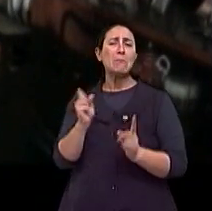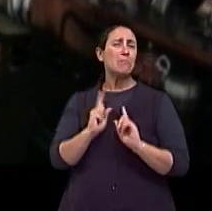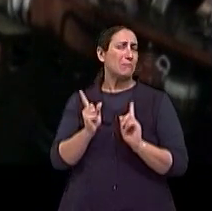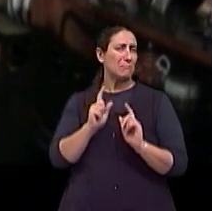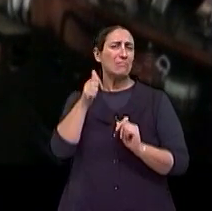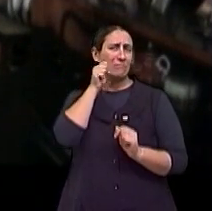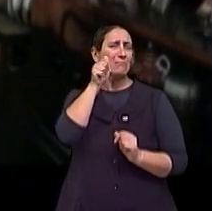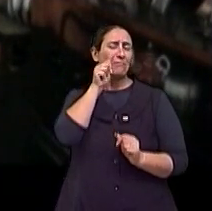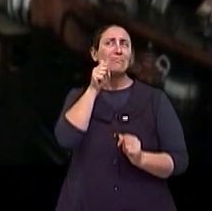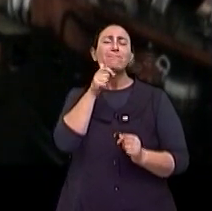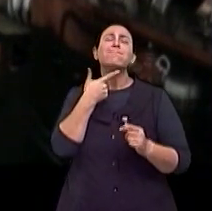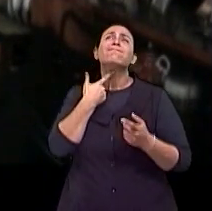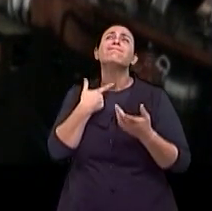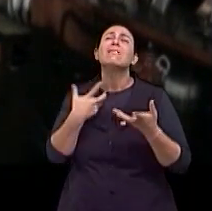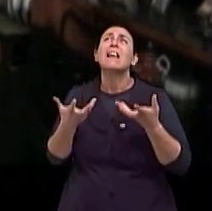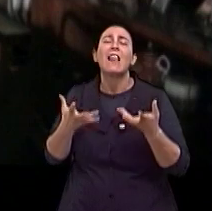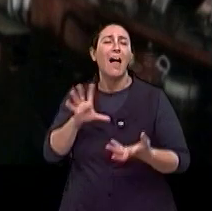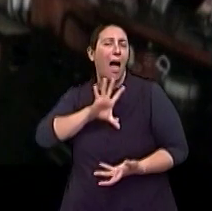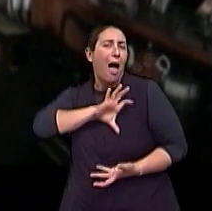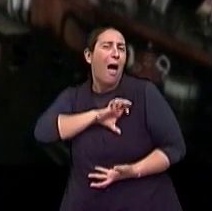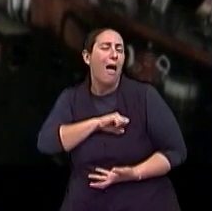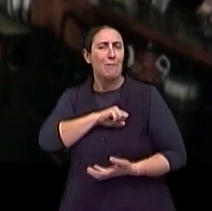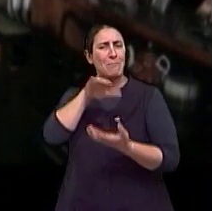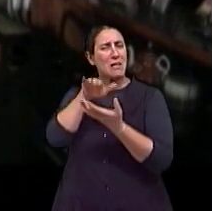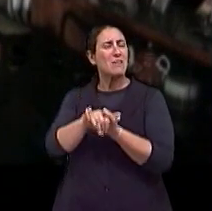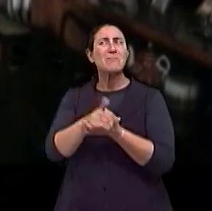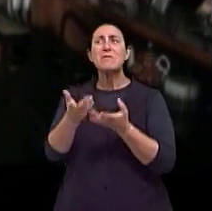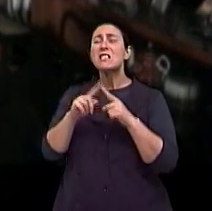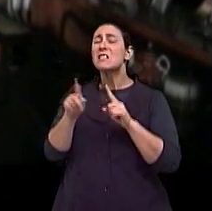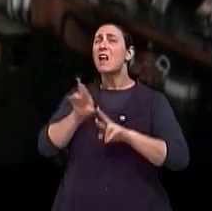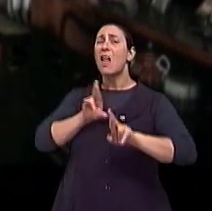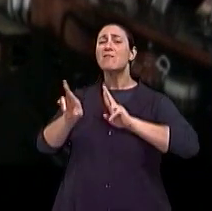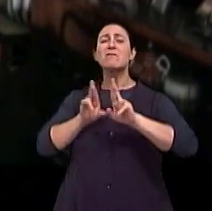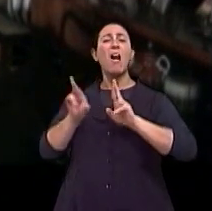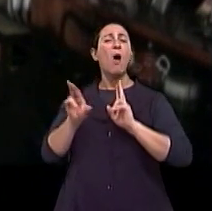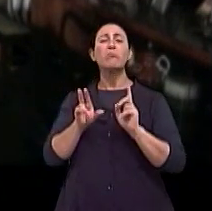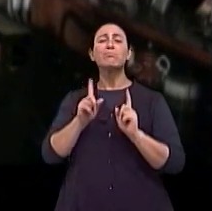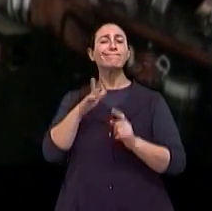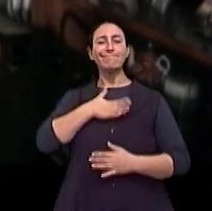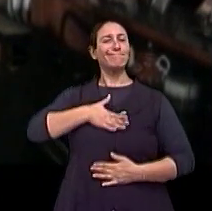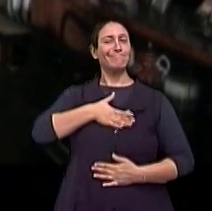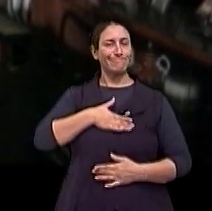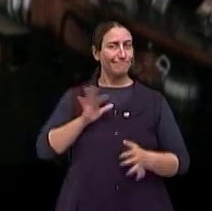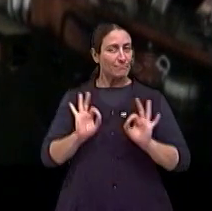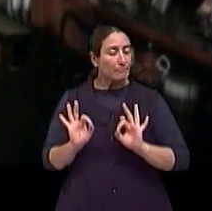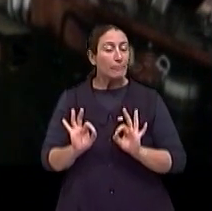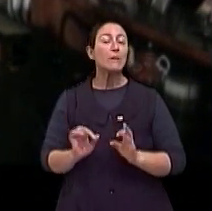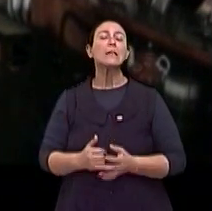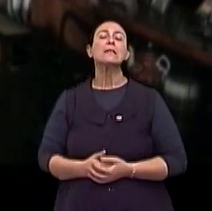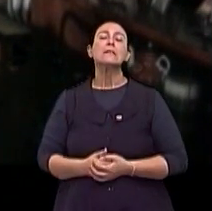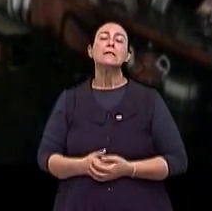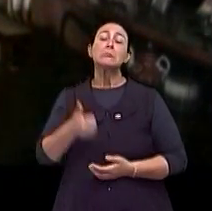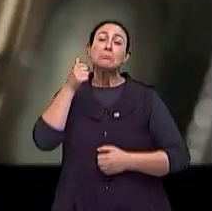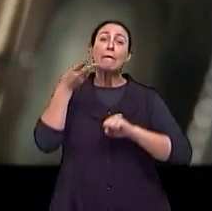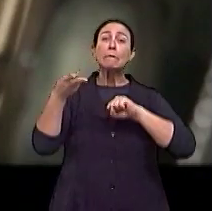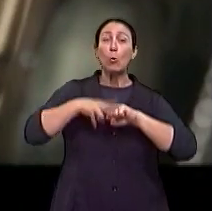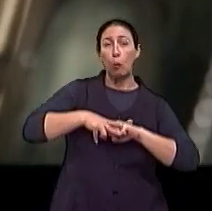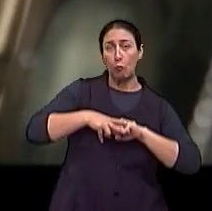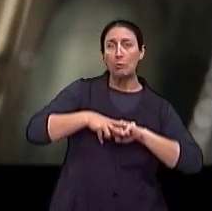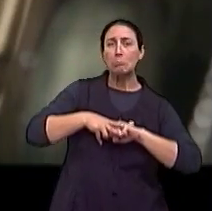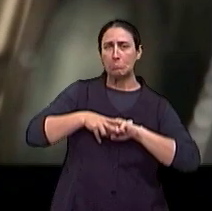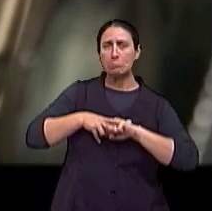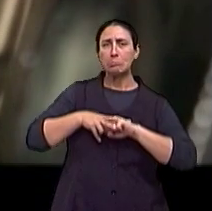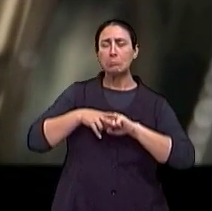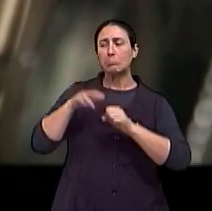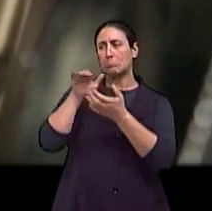ela desejava ou como ela imaginava que seria uma relação agradável. Então, ela fica viúva e mantém